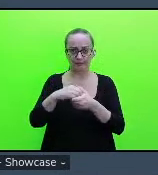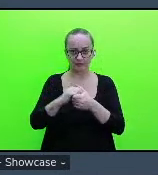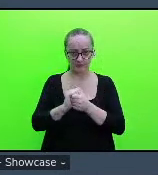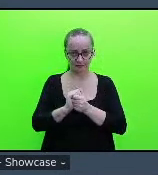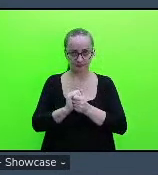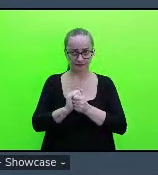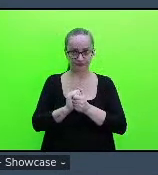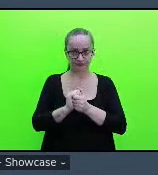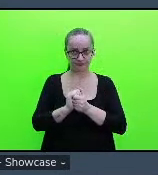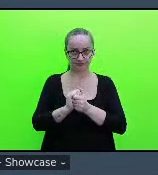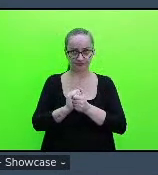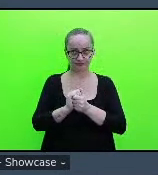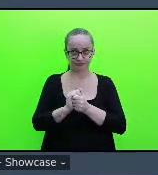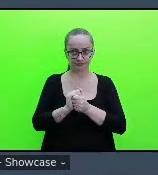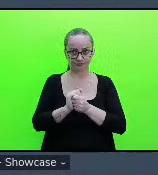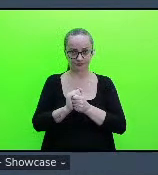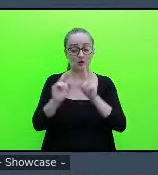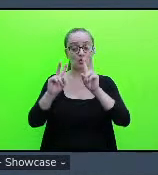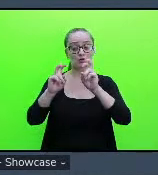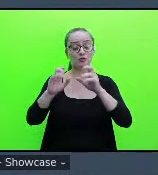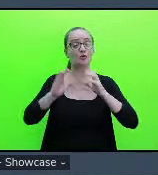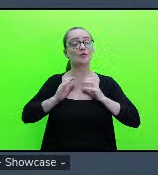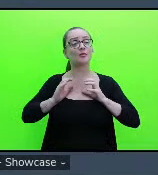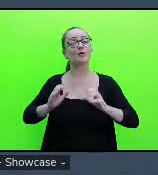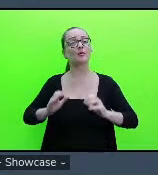comportamento, né, do,